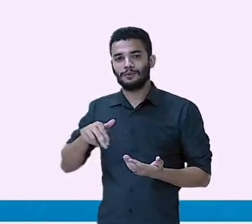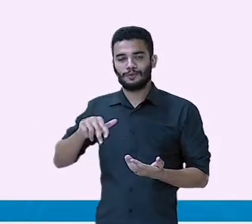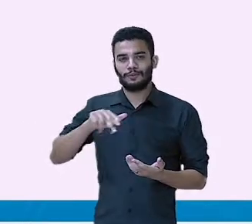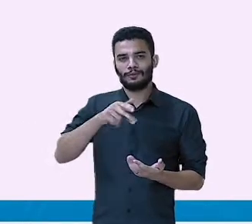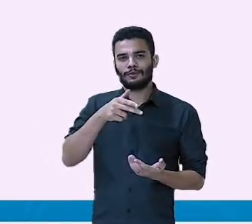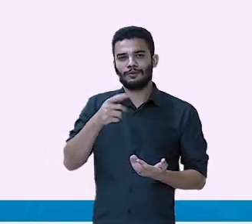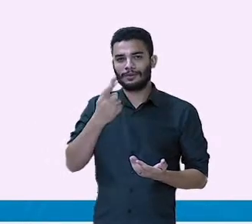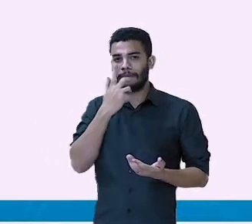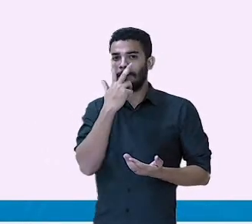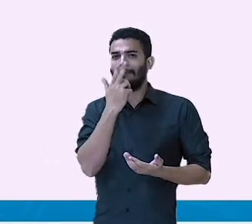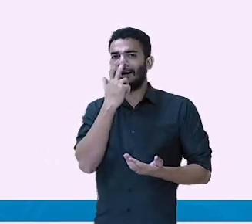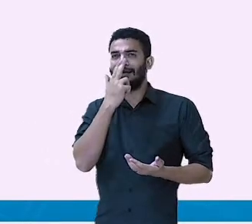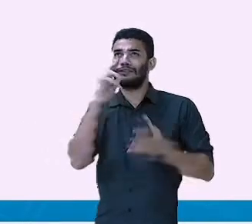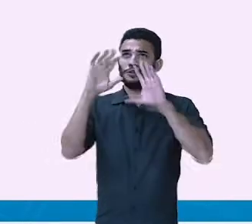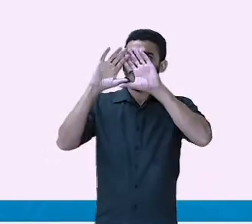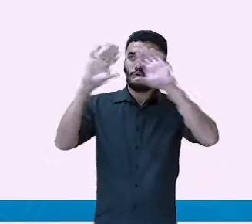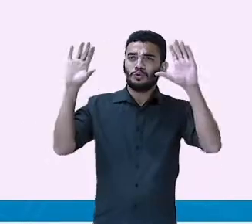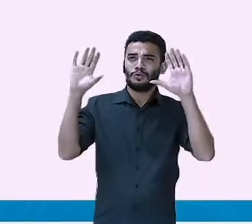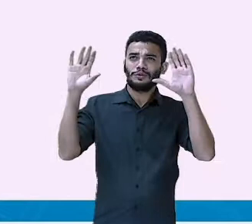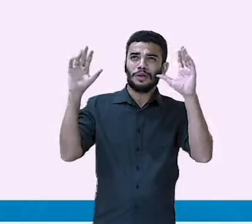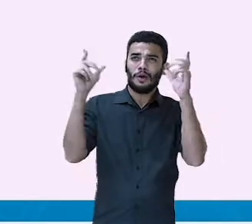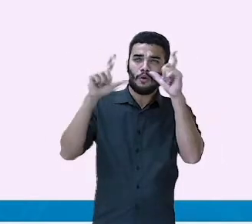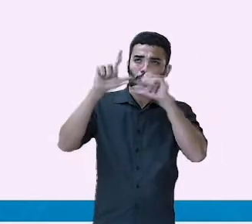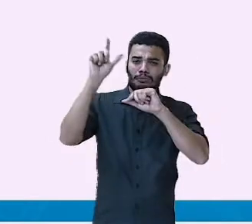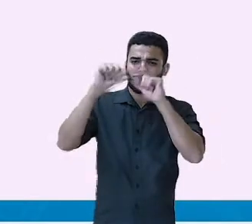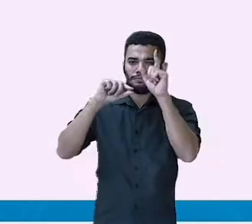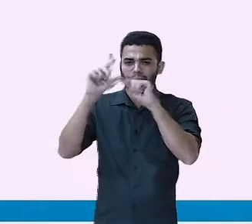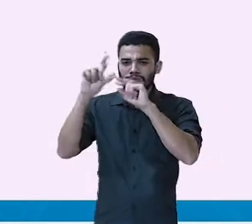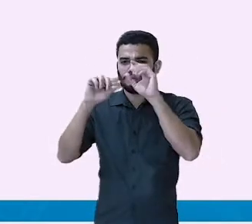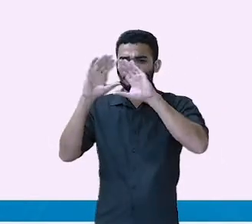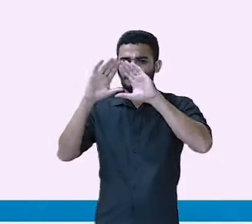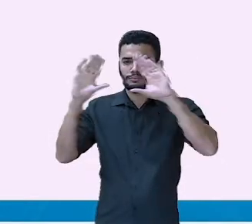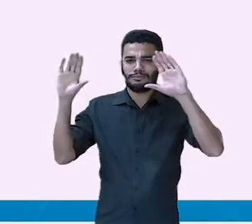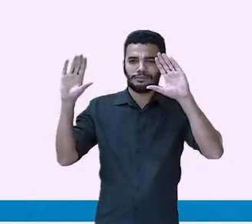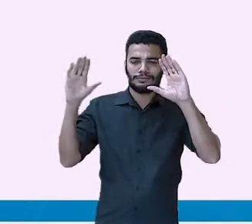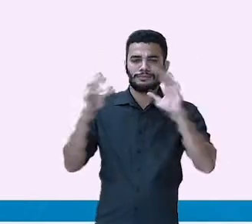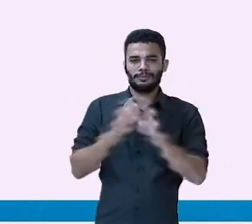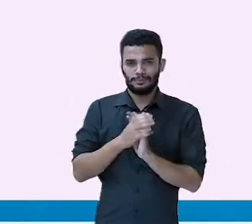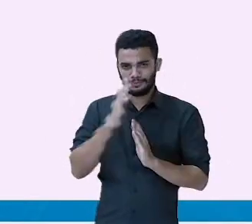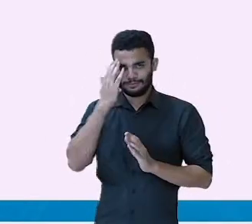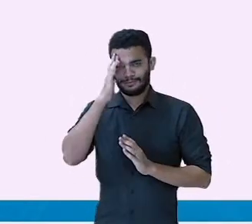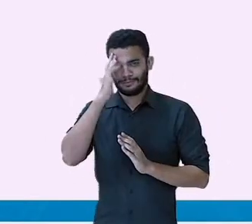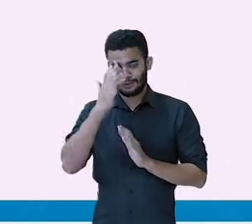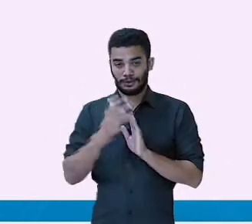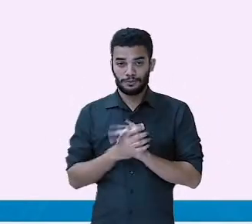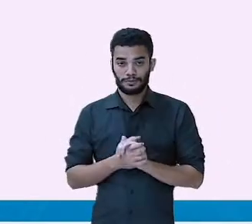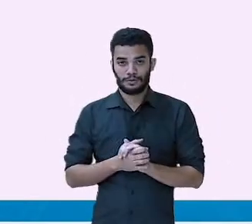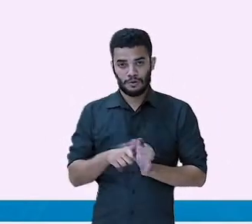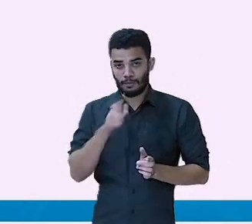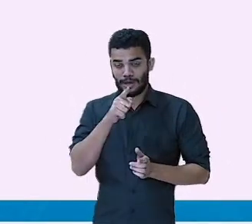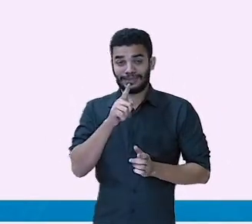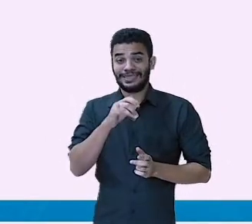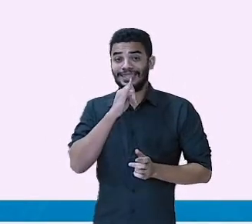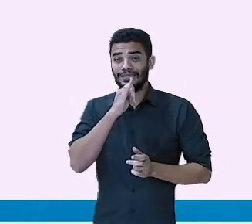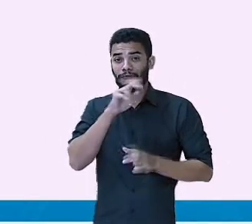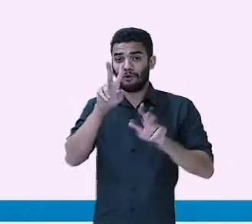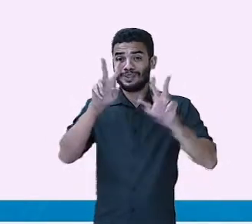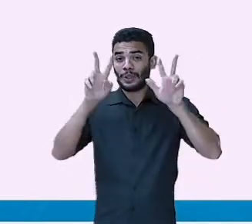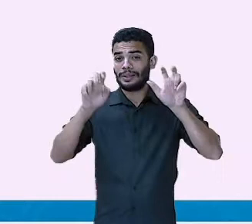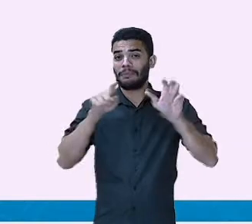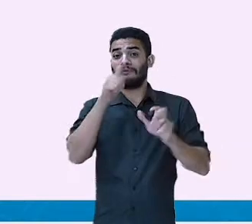galáxia. Você está vendo? Olha lá. Jogo do espaço geral. Então, você pode usar aí o tema que você quiser também.